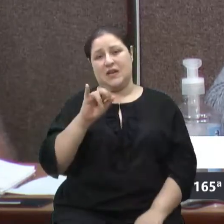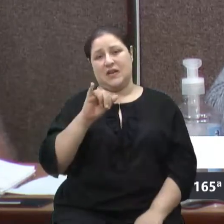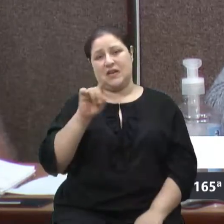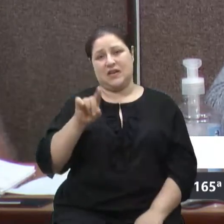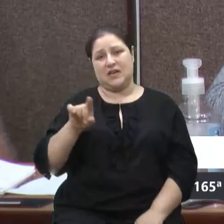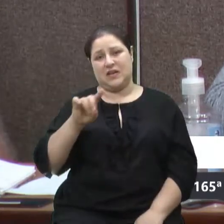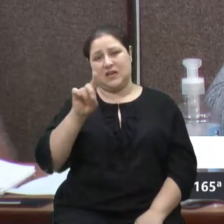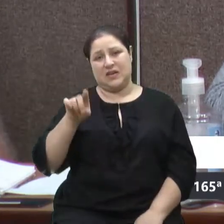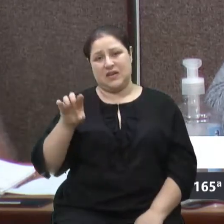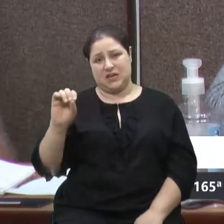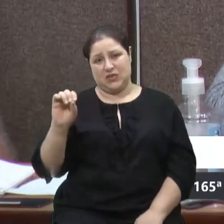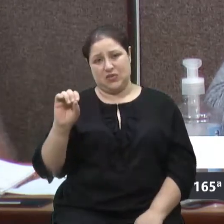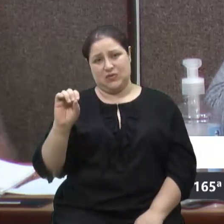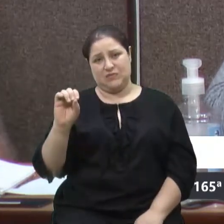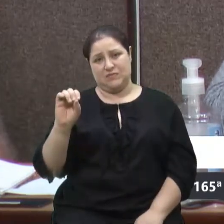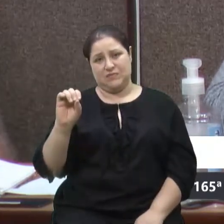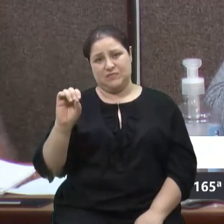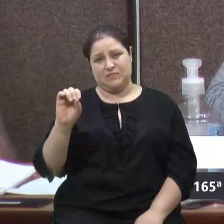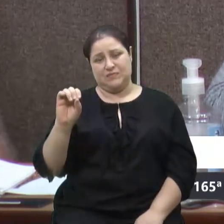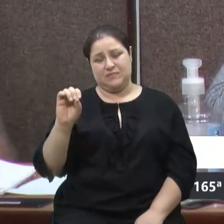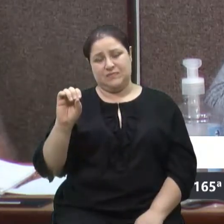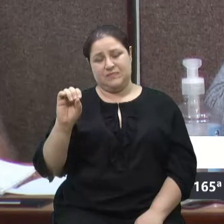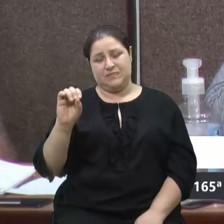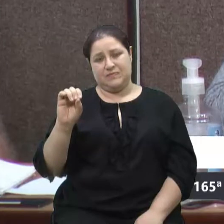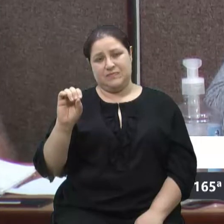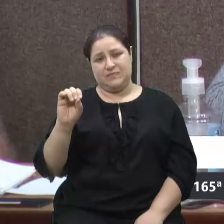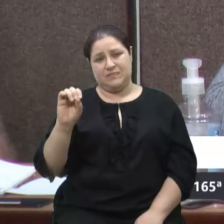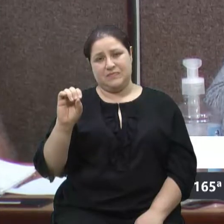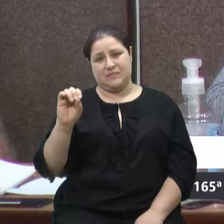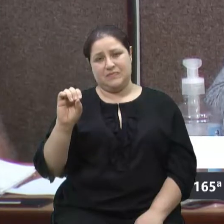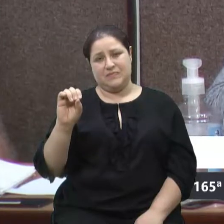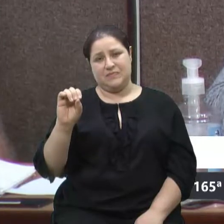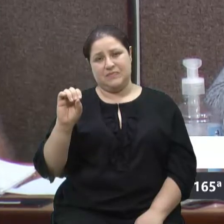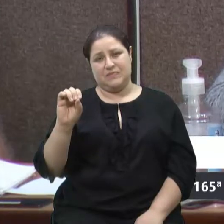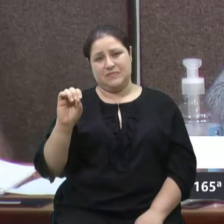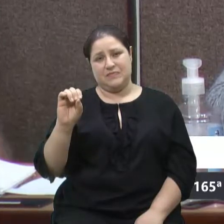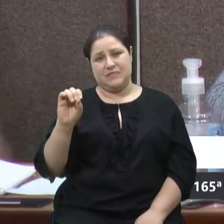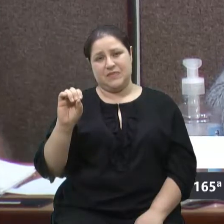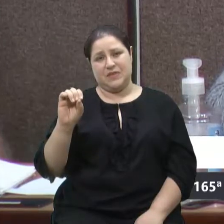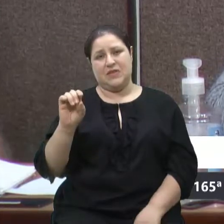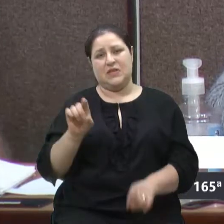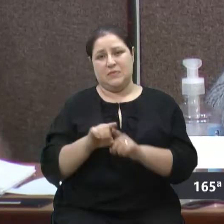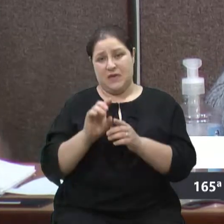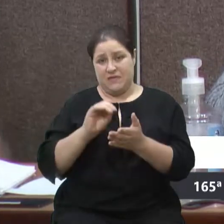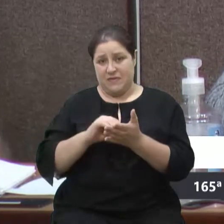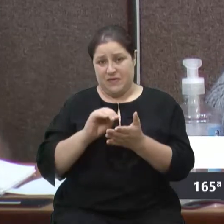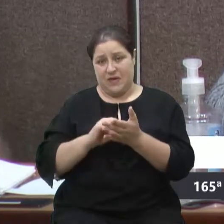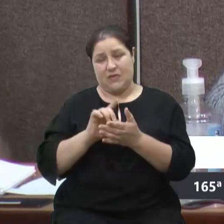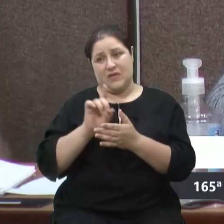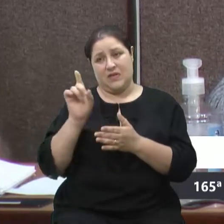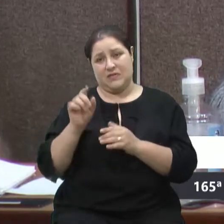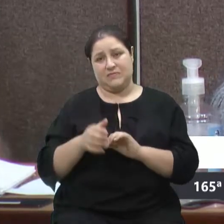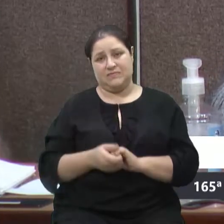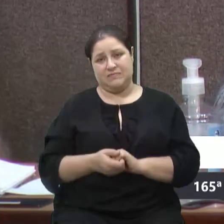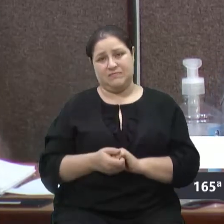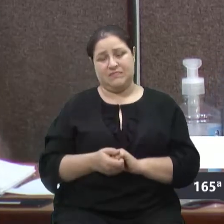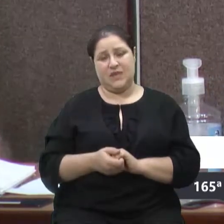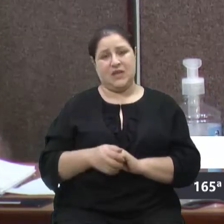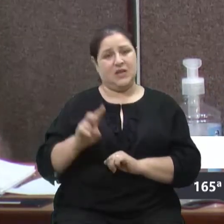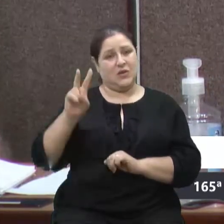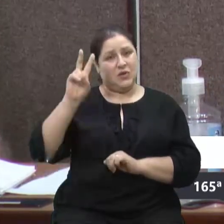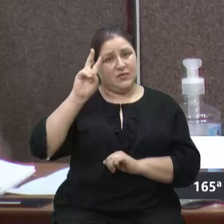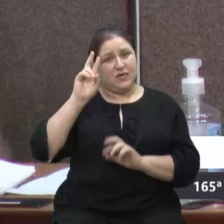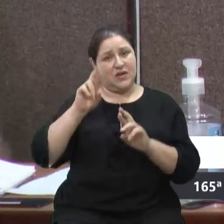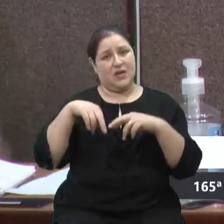o seu espaço, Ambrosa, cinco segundos. Passe para pessoal de casa, essa reunião pública, na segunda-feira,